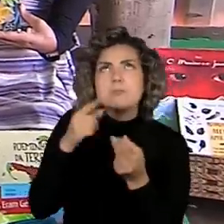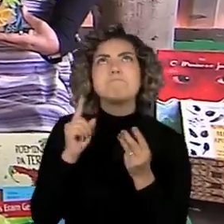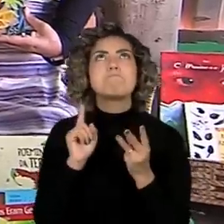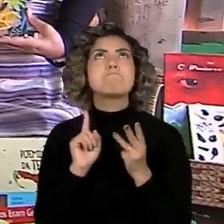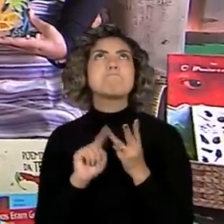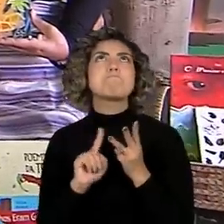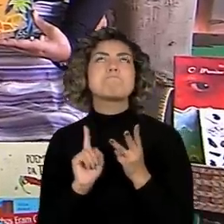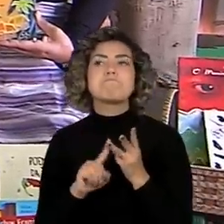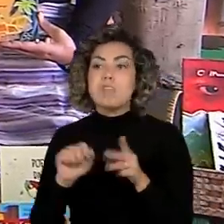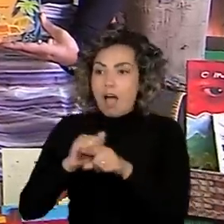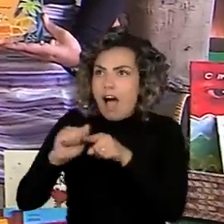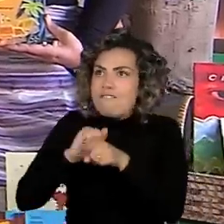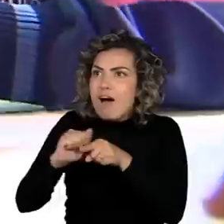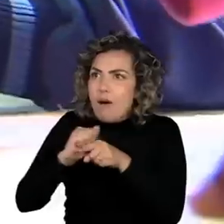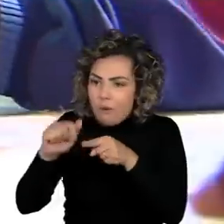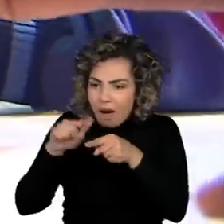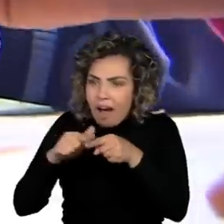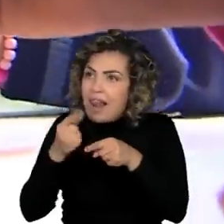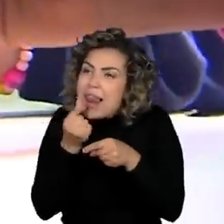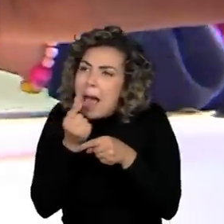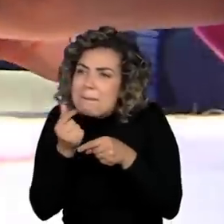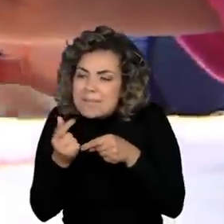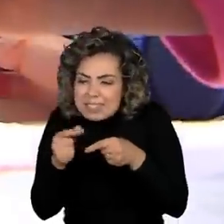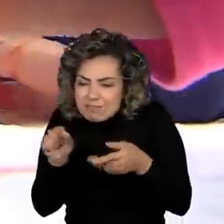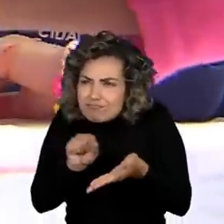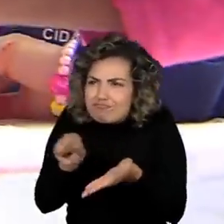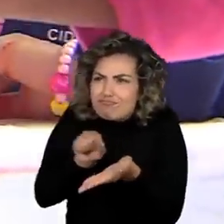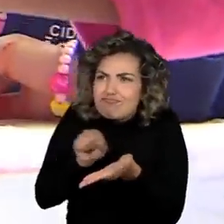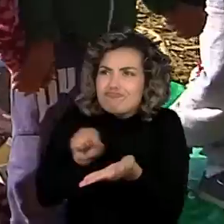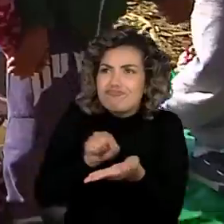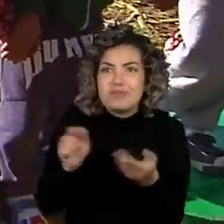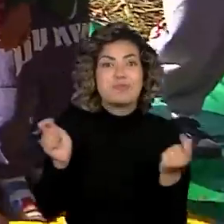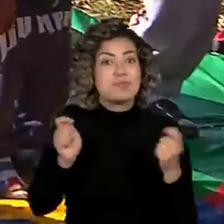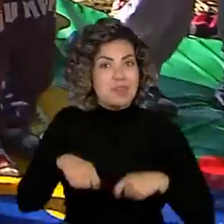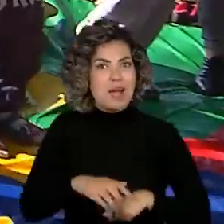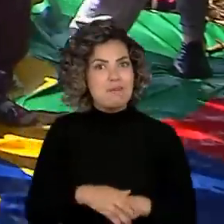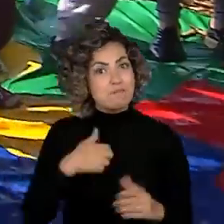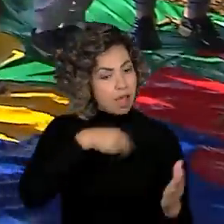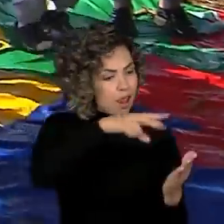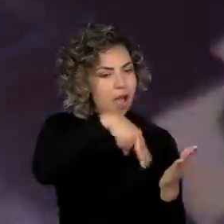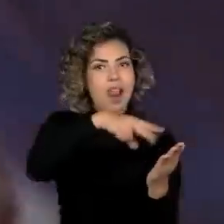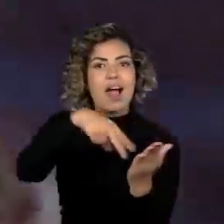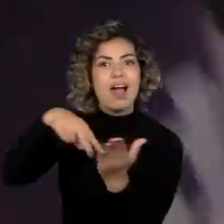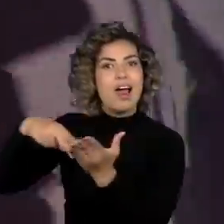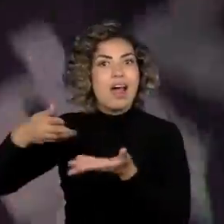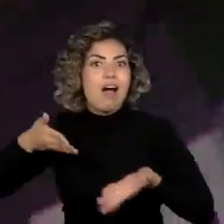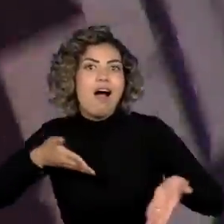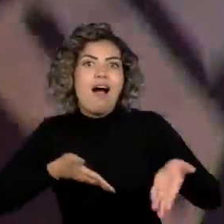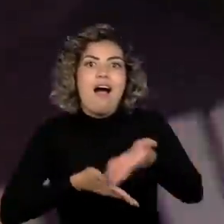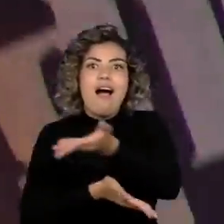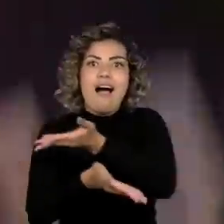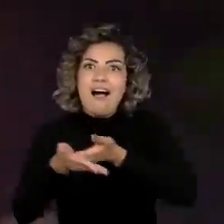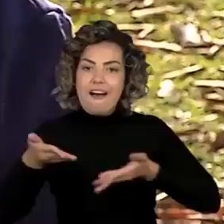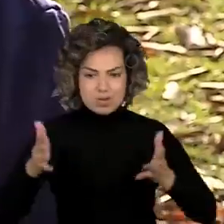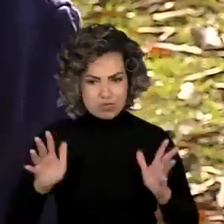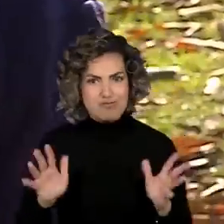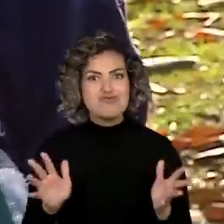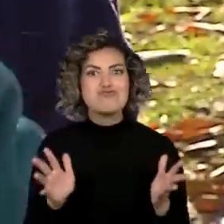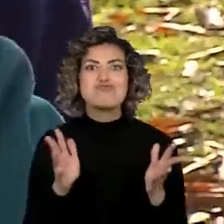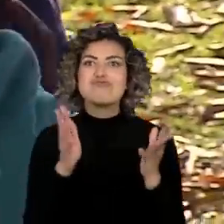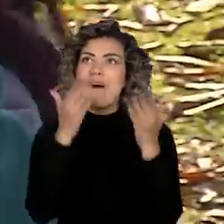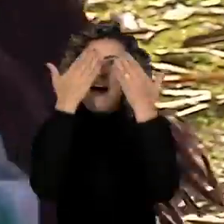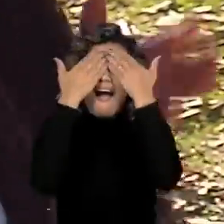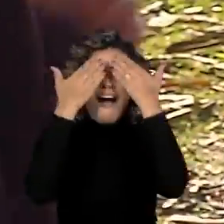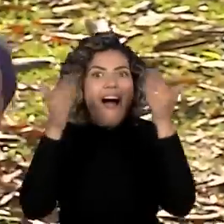Através da leitura, as experiências de aprendizado e interação social se fortalecem, abrindo um novo